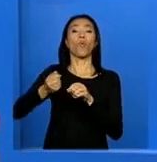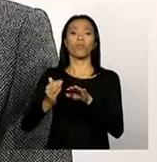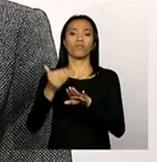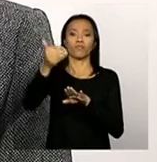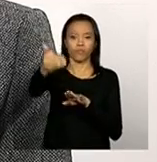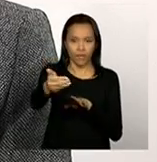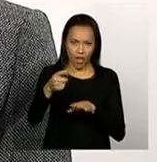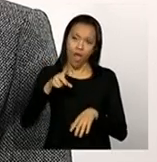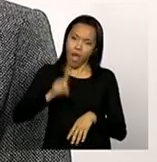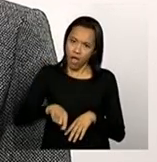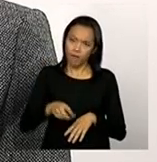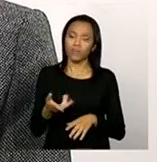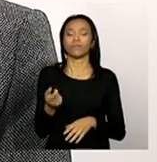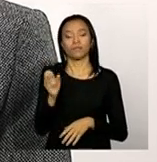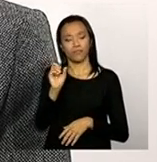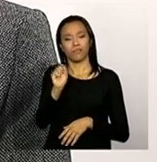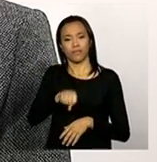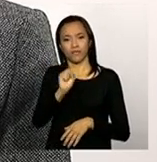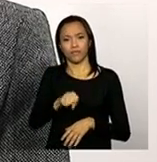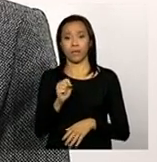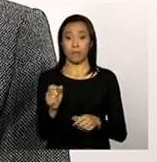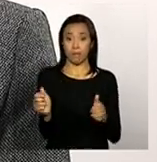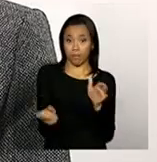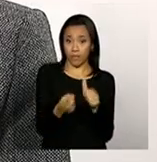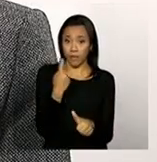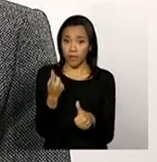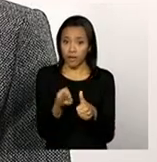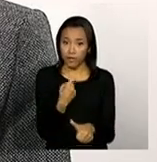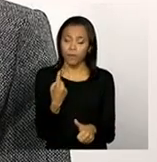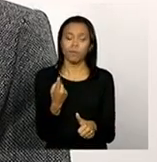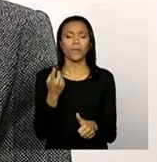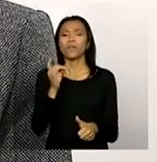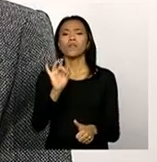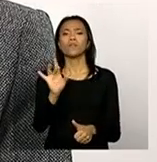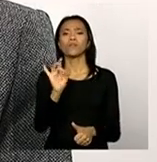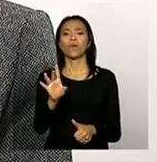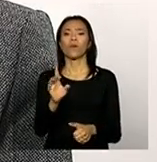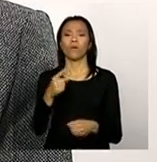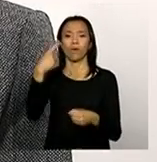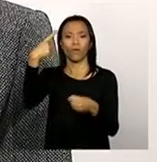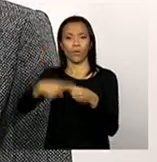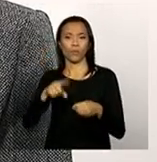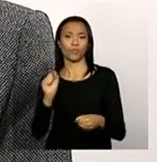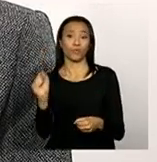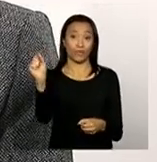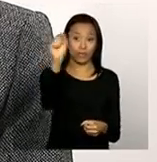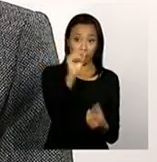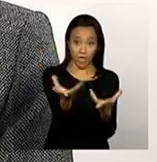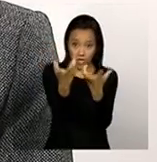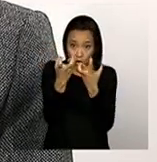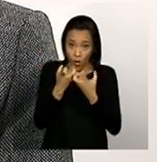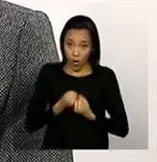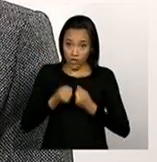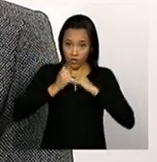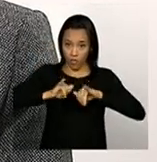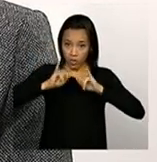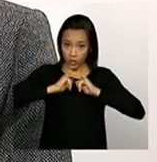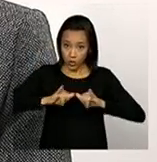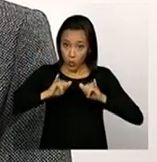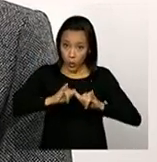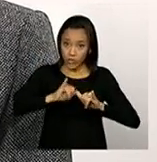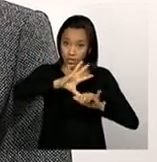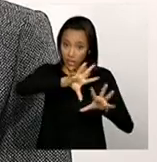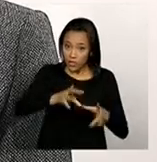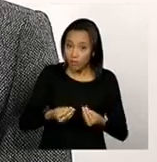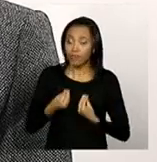Exatamente. Eu acho que, primeiro, é um momento em que não apenas o município coleta esses dados para informar ao Ministério,